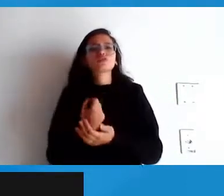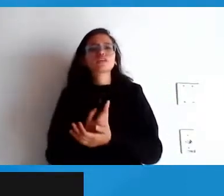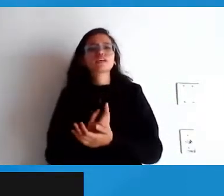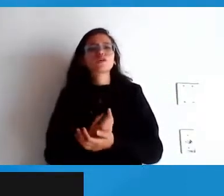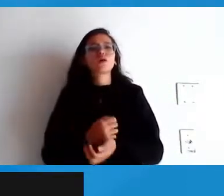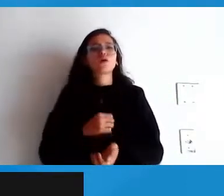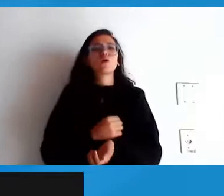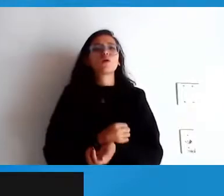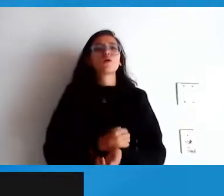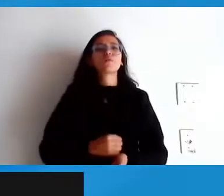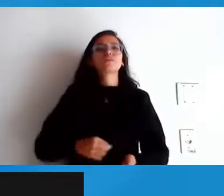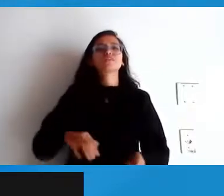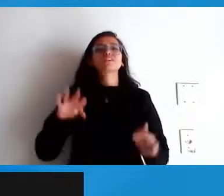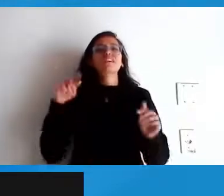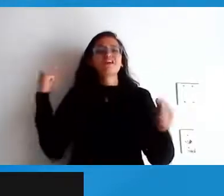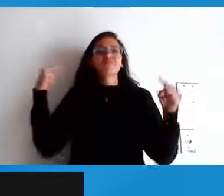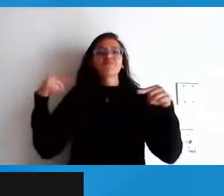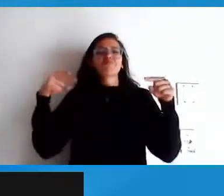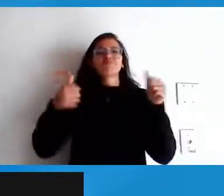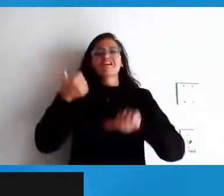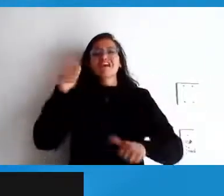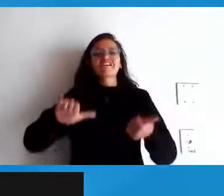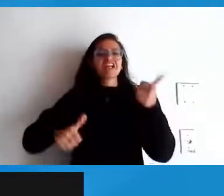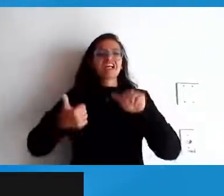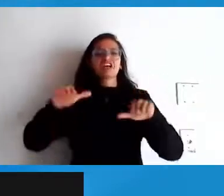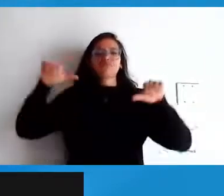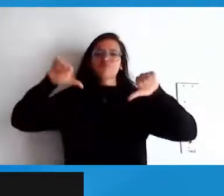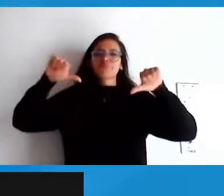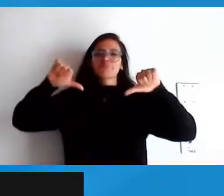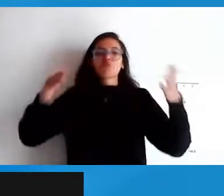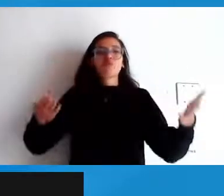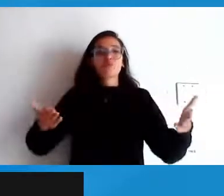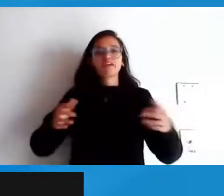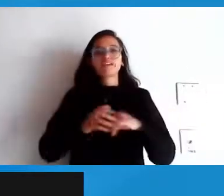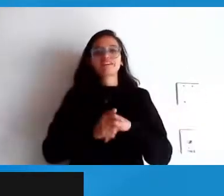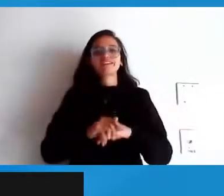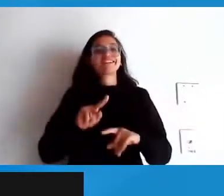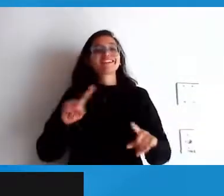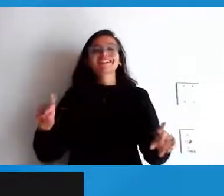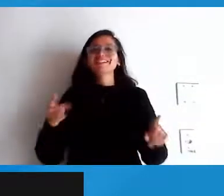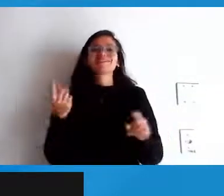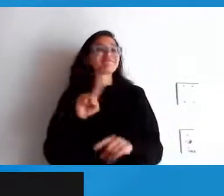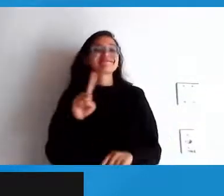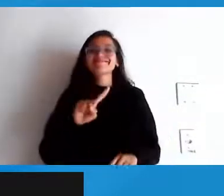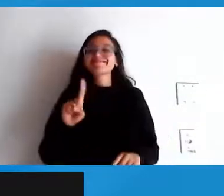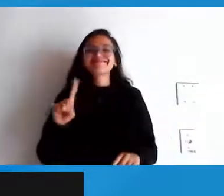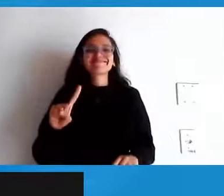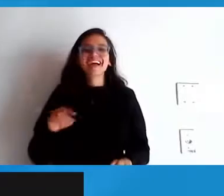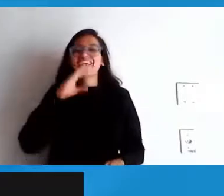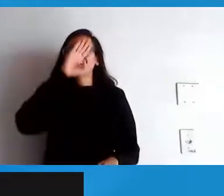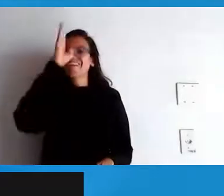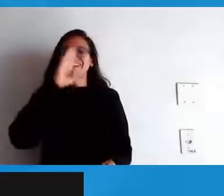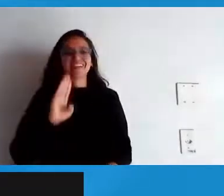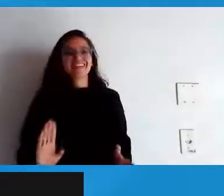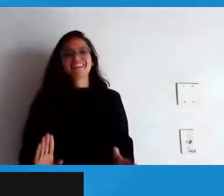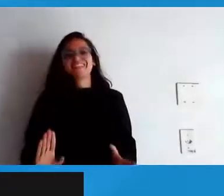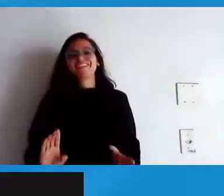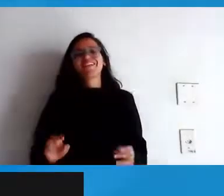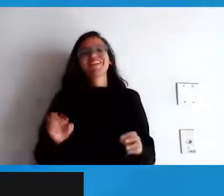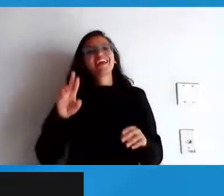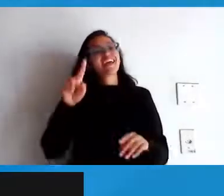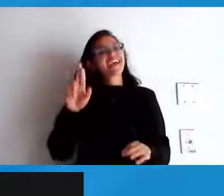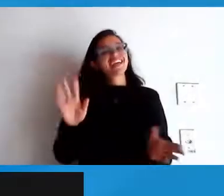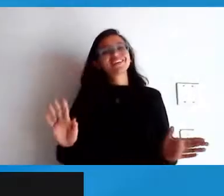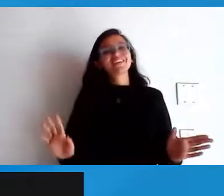criticados exatamente por essa incompreensão não tem que ser gratuito a gente faz eu